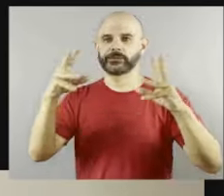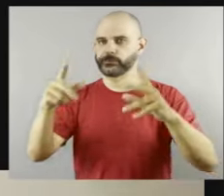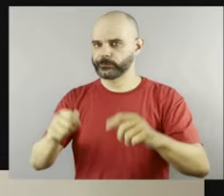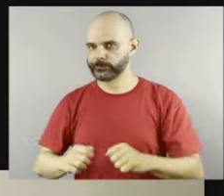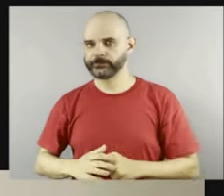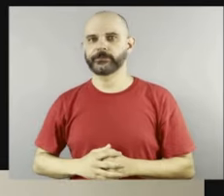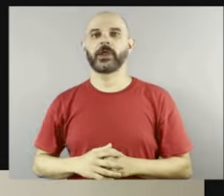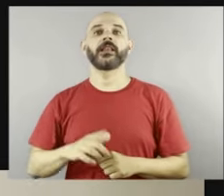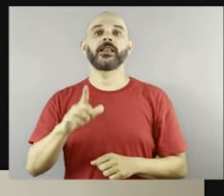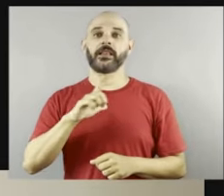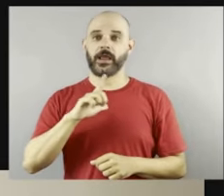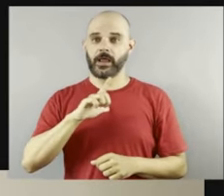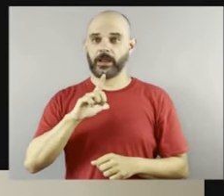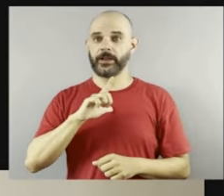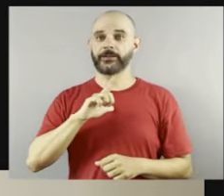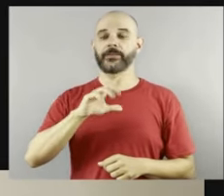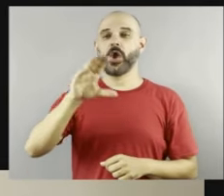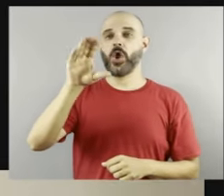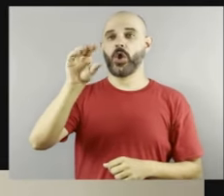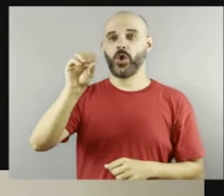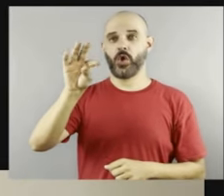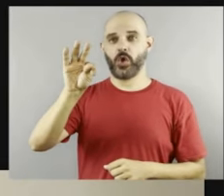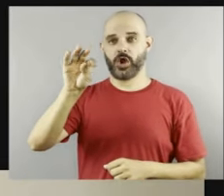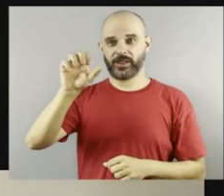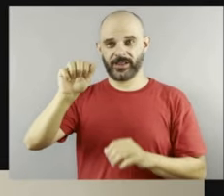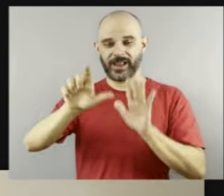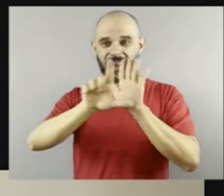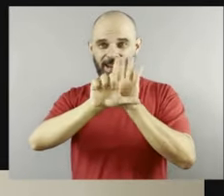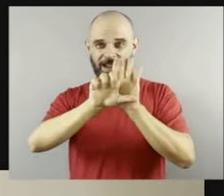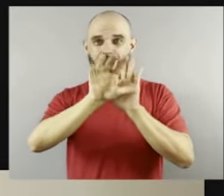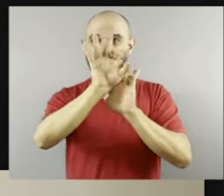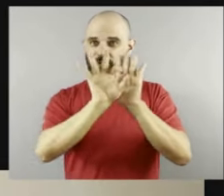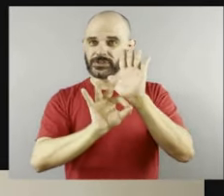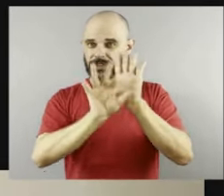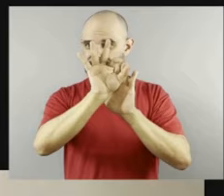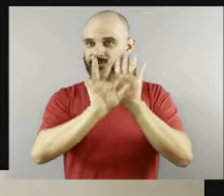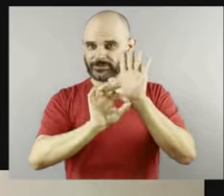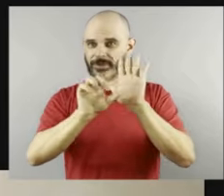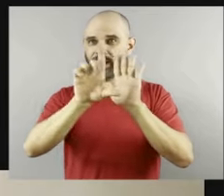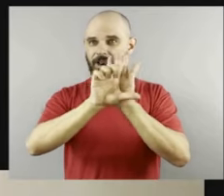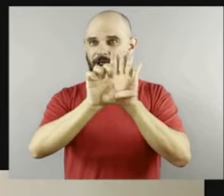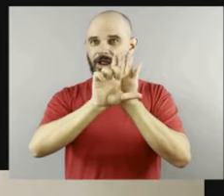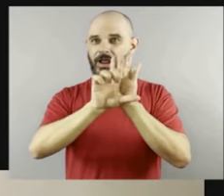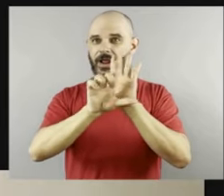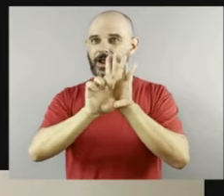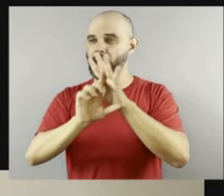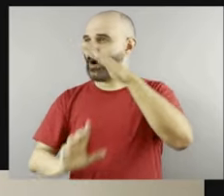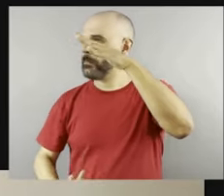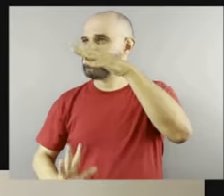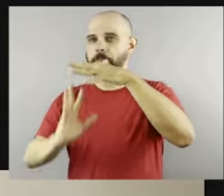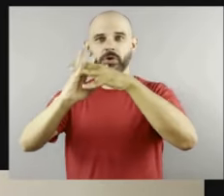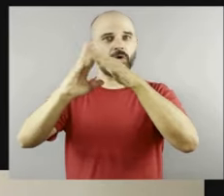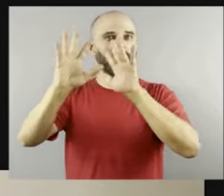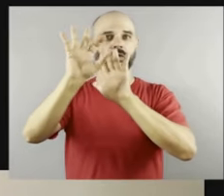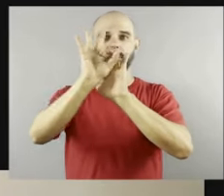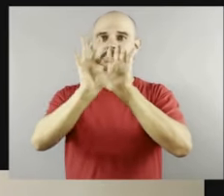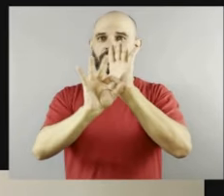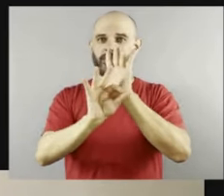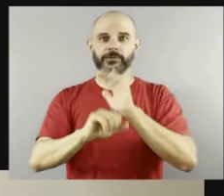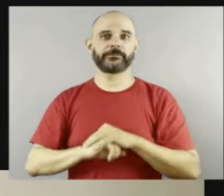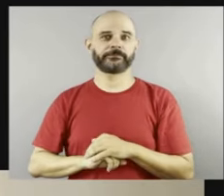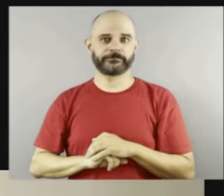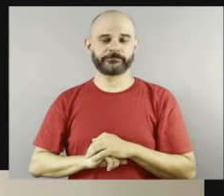mas uma ação natural que ultrapassa, inclusive, as cotas, né? Eu acredito também. Exato. E o reconhecimento pelo